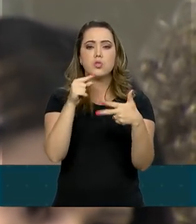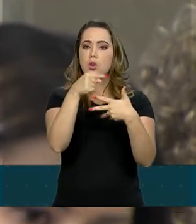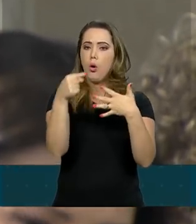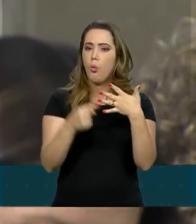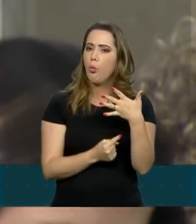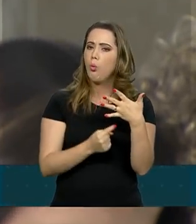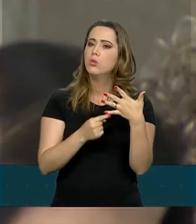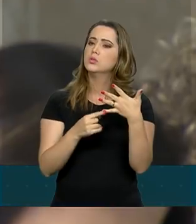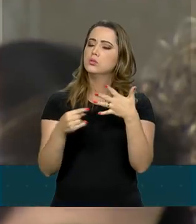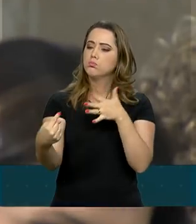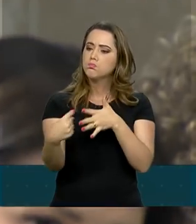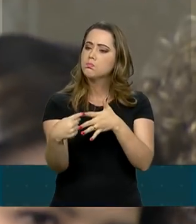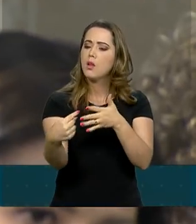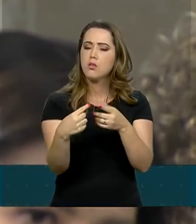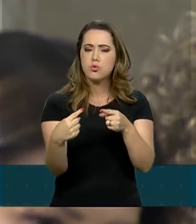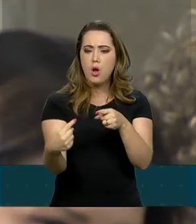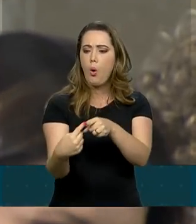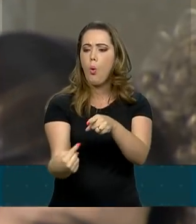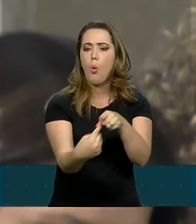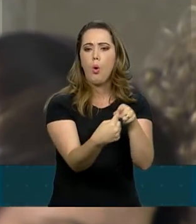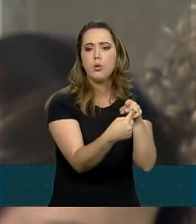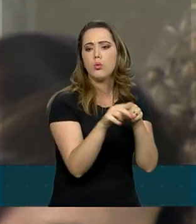reivindicações da população.